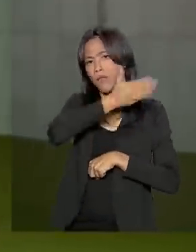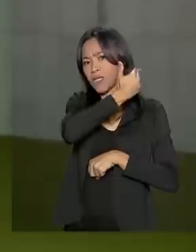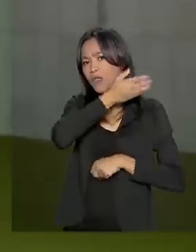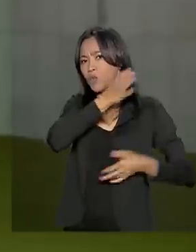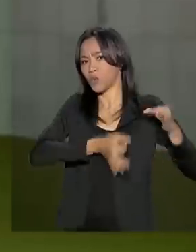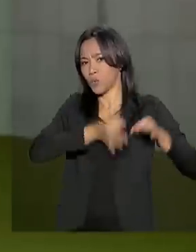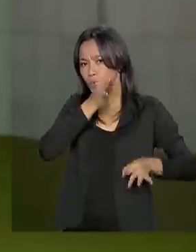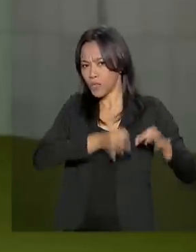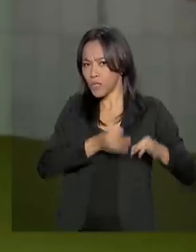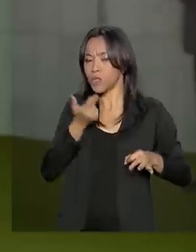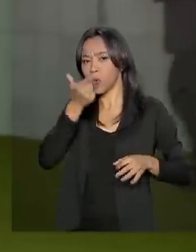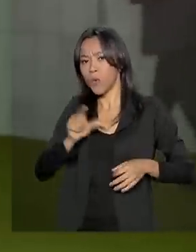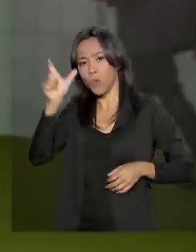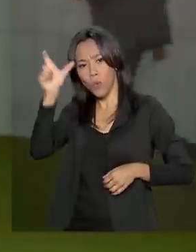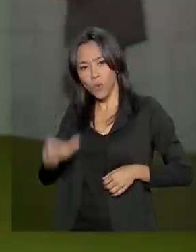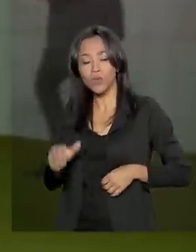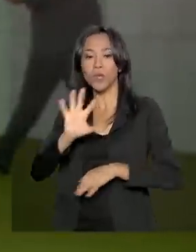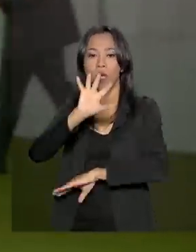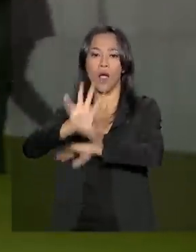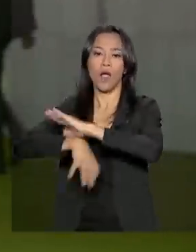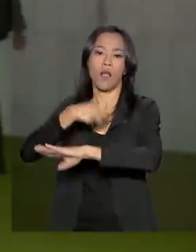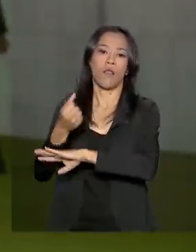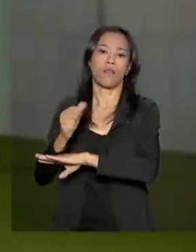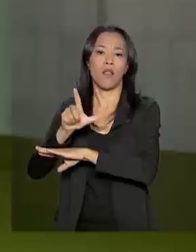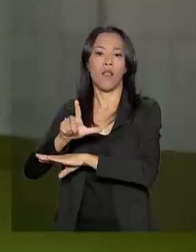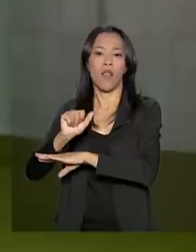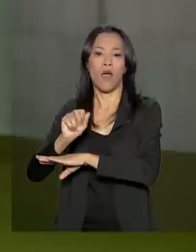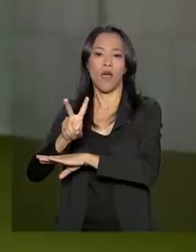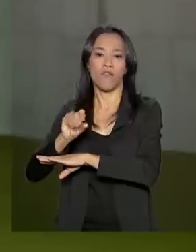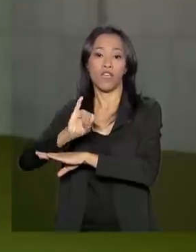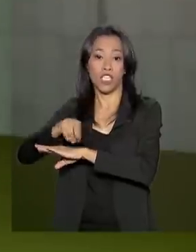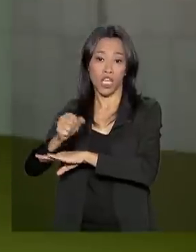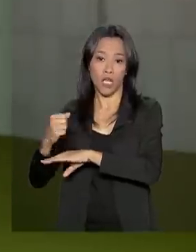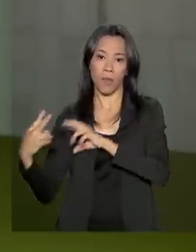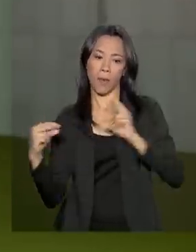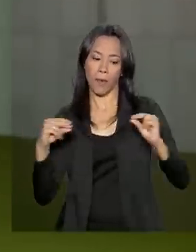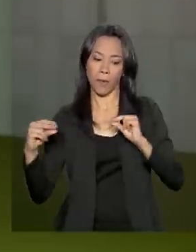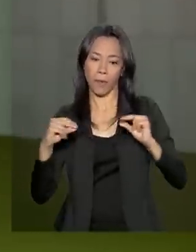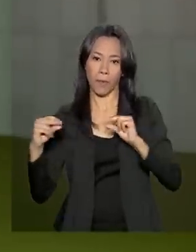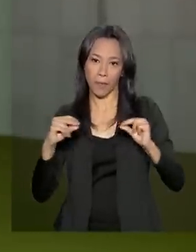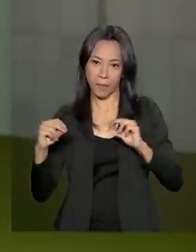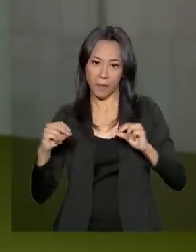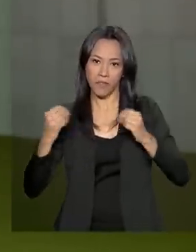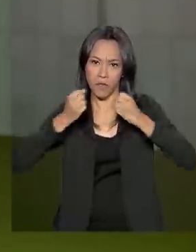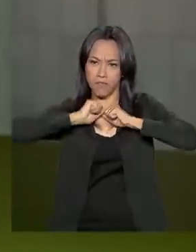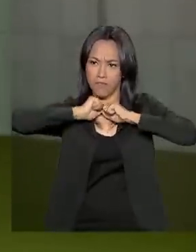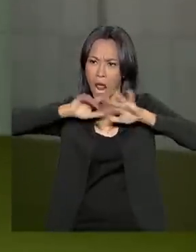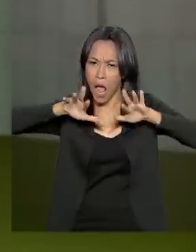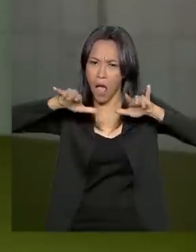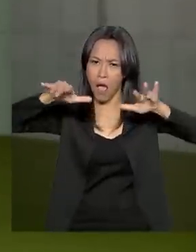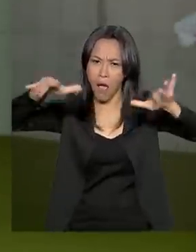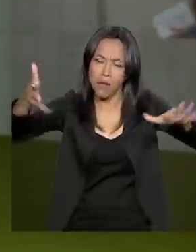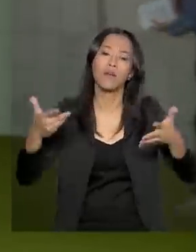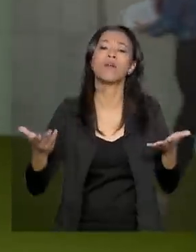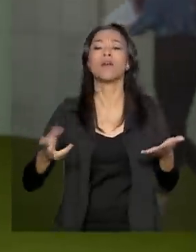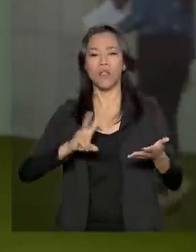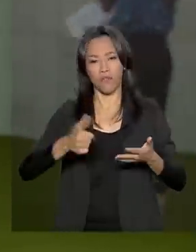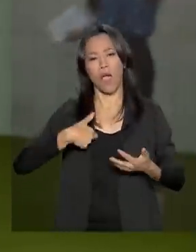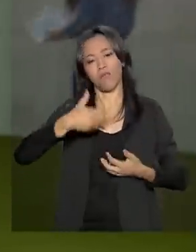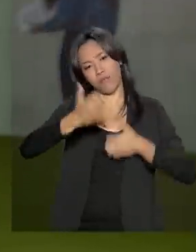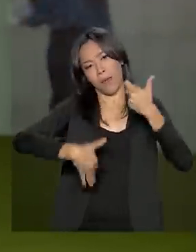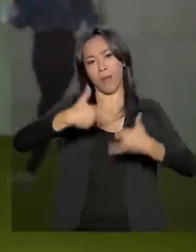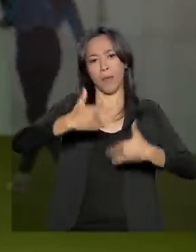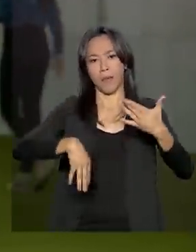Lava Jato, Deltan Delanhol, por meio do aplicativo Telegram. Aqui na Câmara, o forte hoje é a retomada do debate sobre